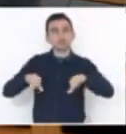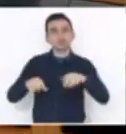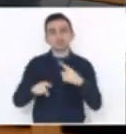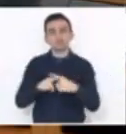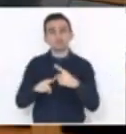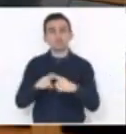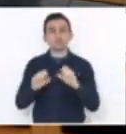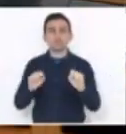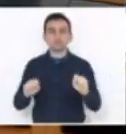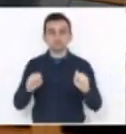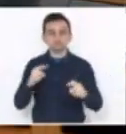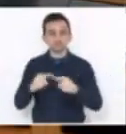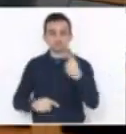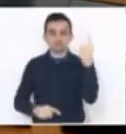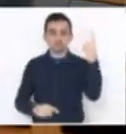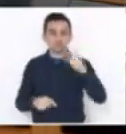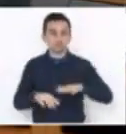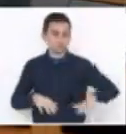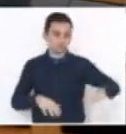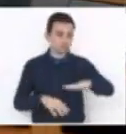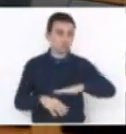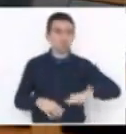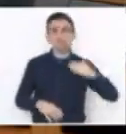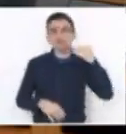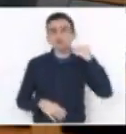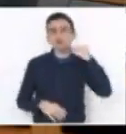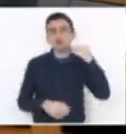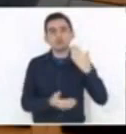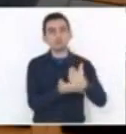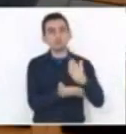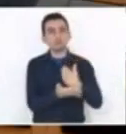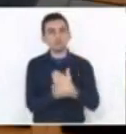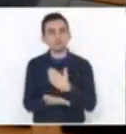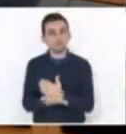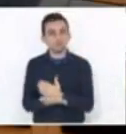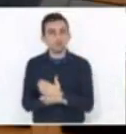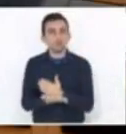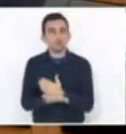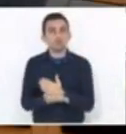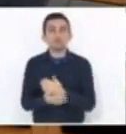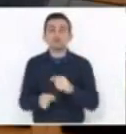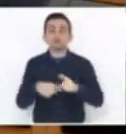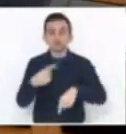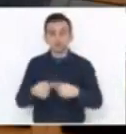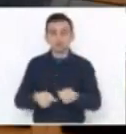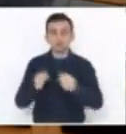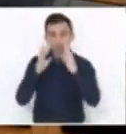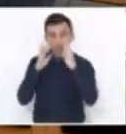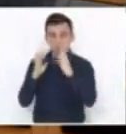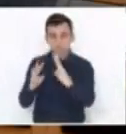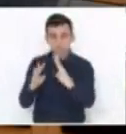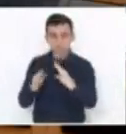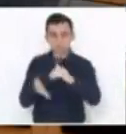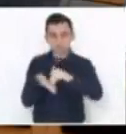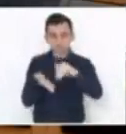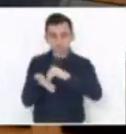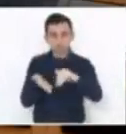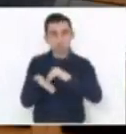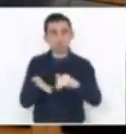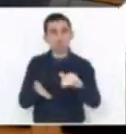consulta junto aos bancos financiadores? Depois de nós ouvirmos a explanação do secretário da Casa Civil,